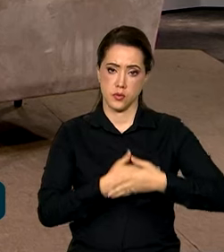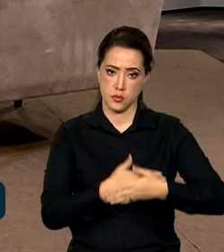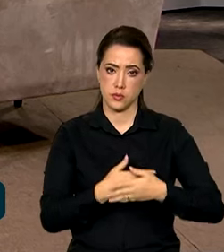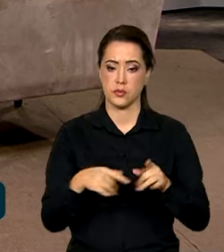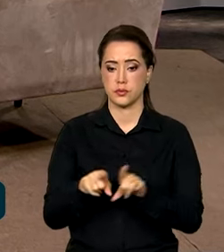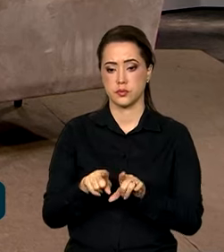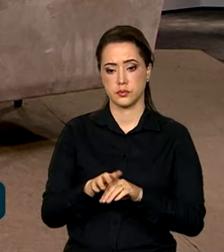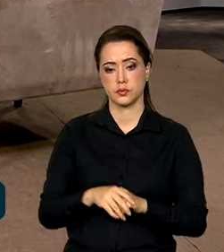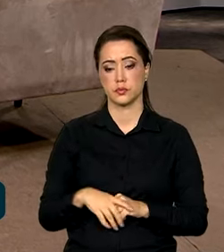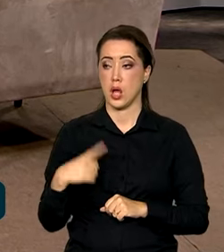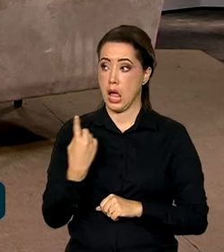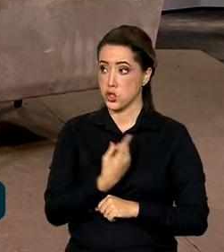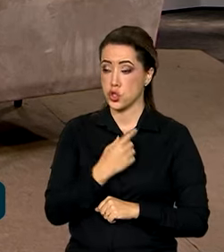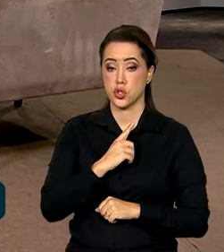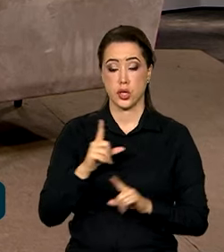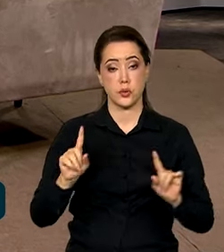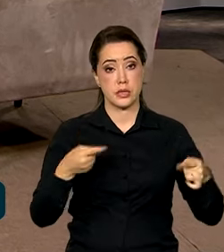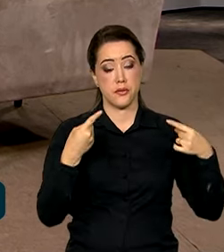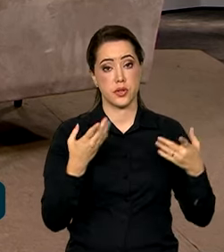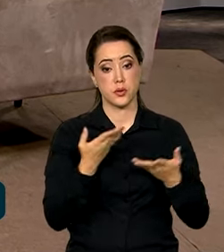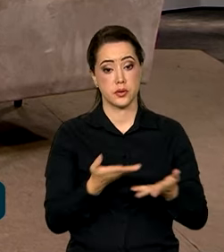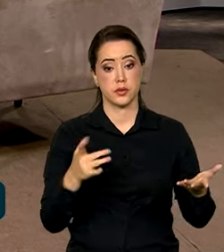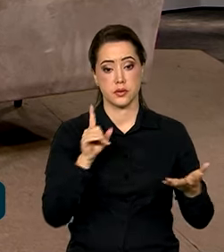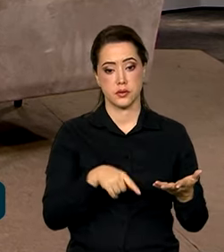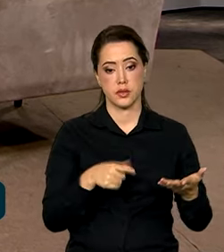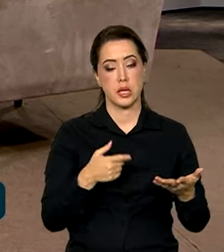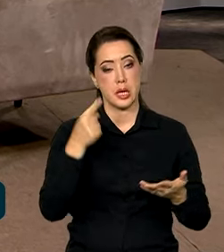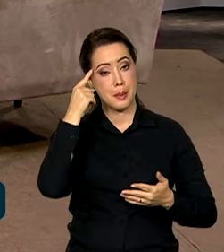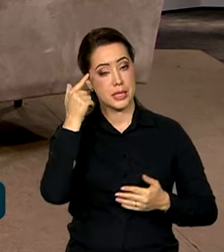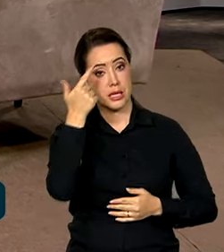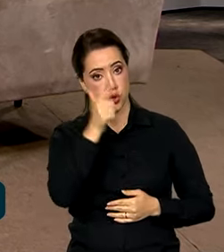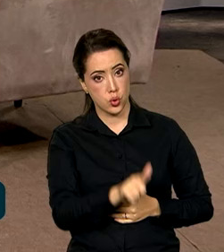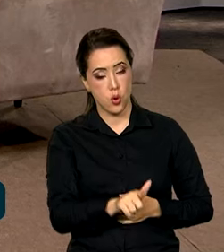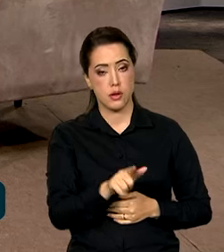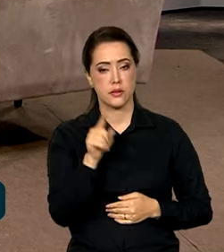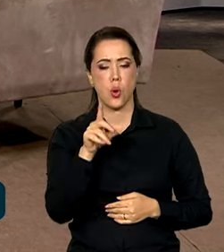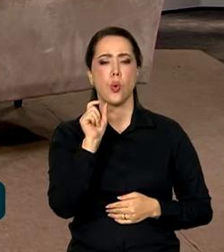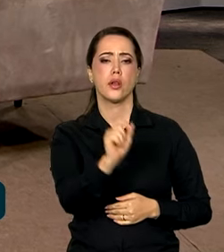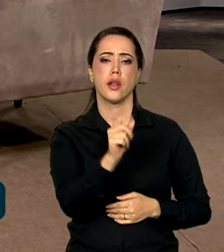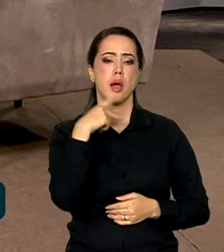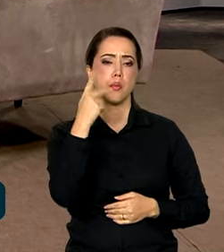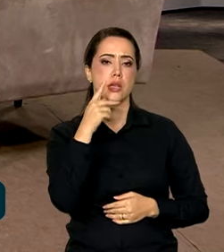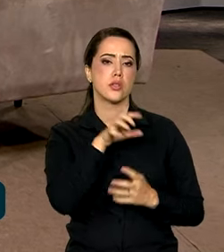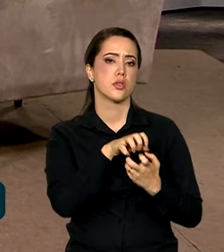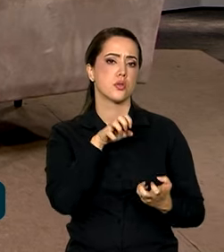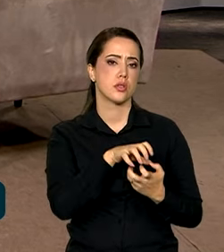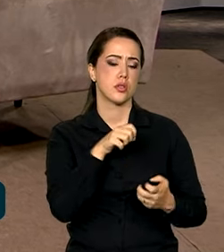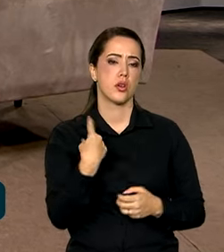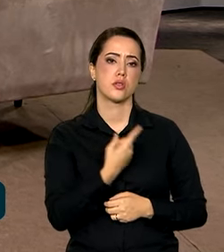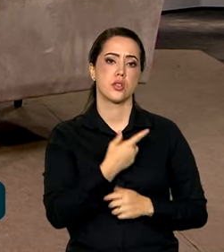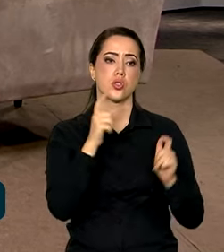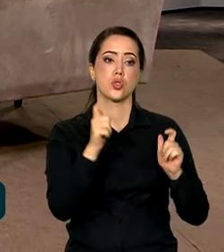creche. Nós temos um grande desafio, que é repensar o que é a política para os idosos. Nós vamos ter